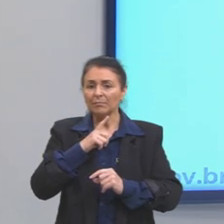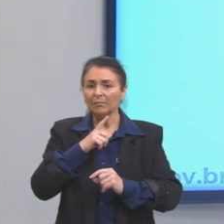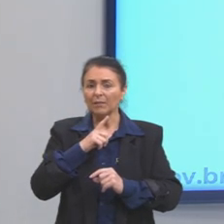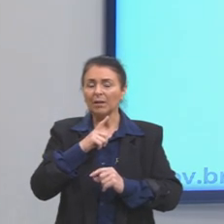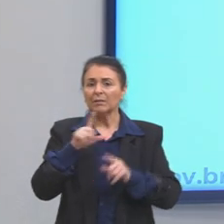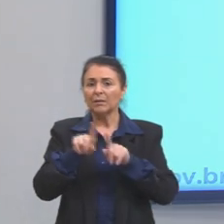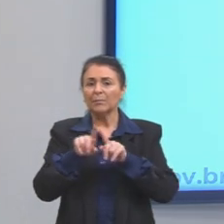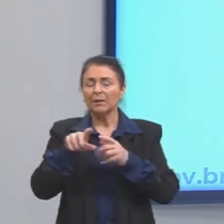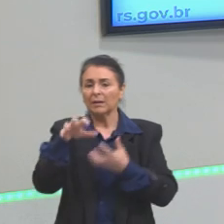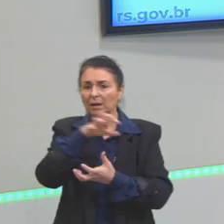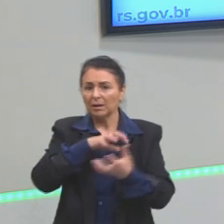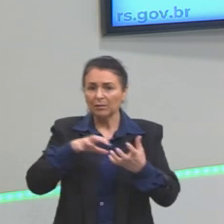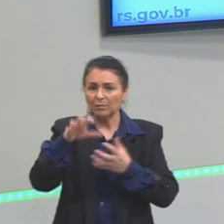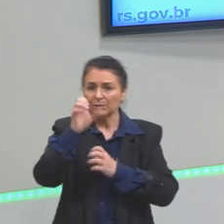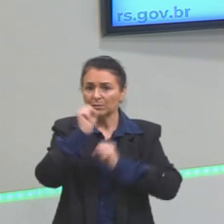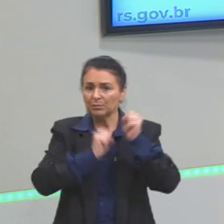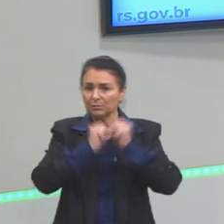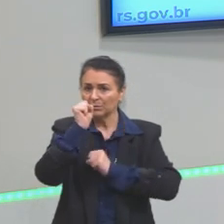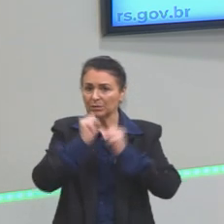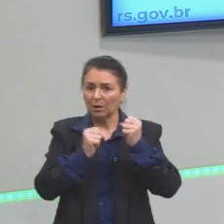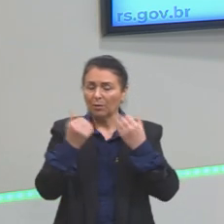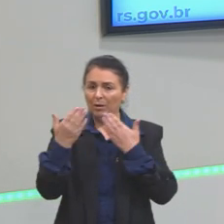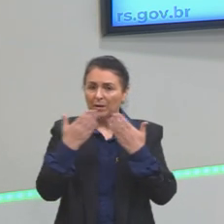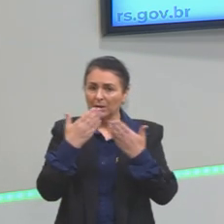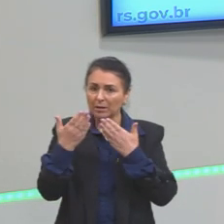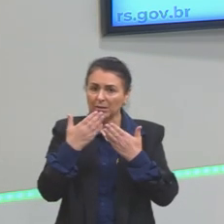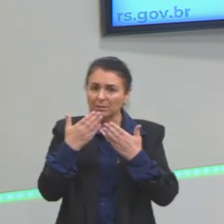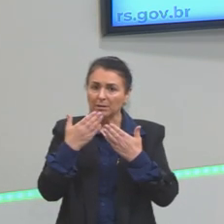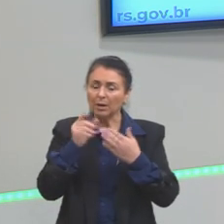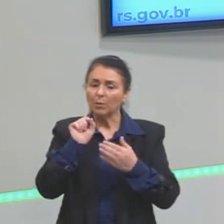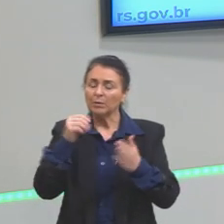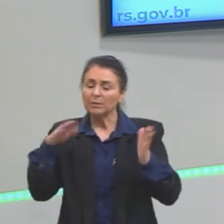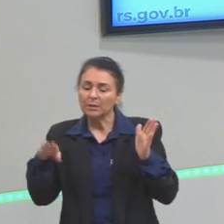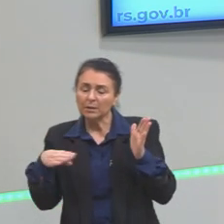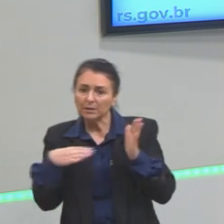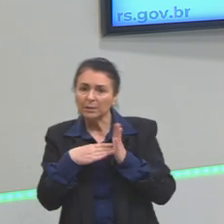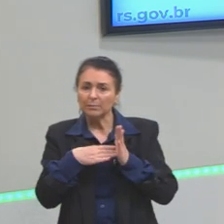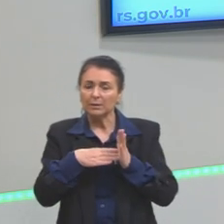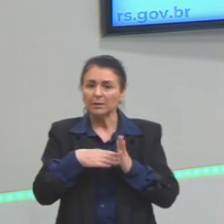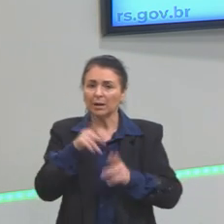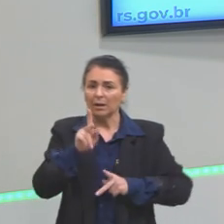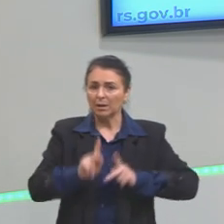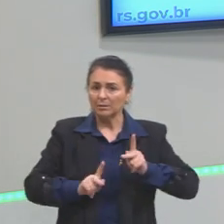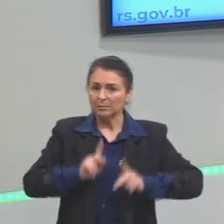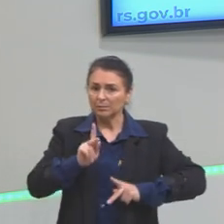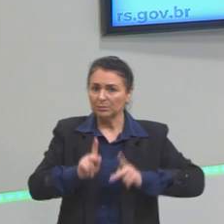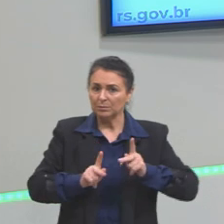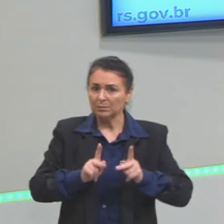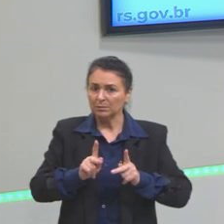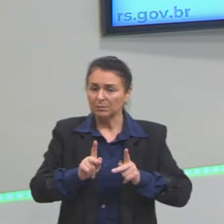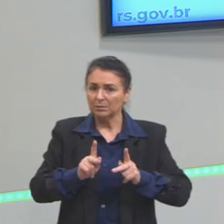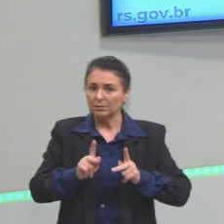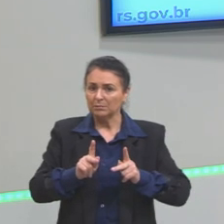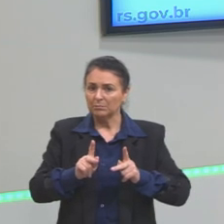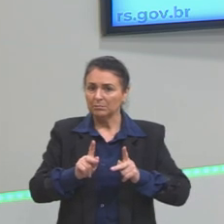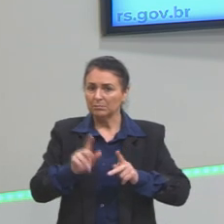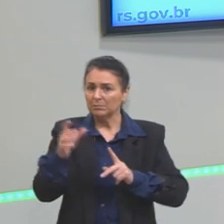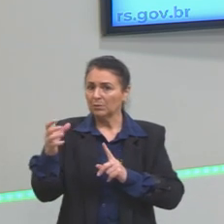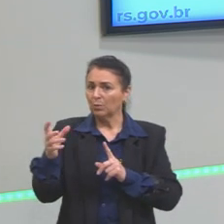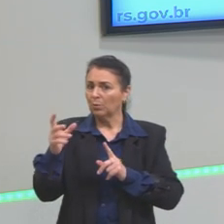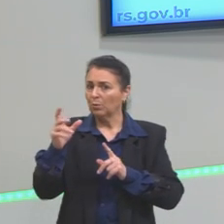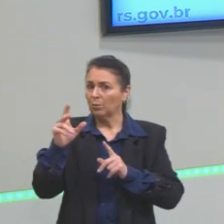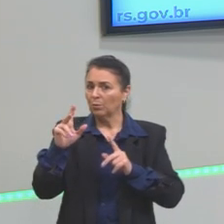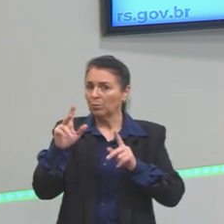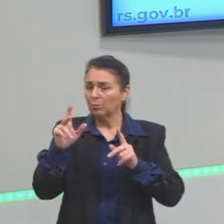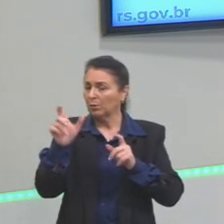e aí, o que ele analisa a sociedade? O que também limita as pessoas? O que fez essa limitação entre as pessoas? Para o